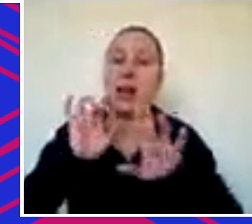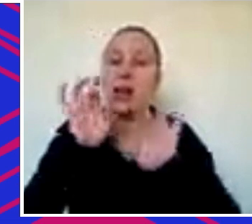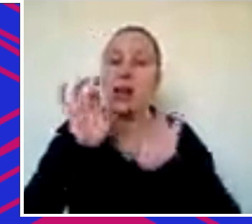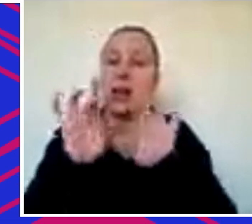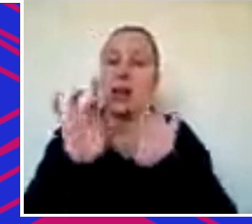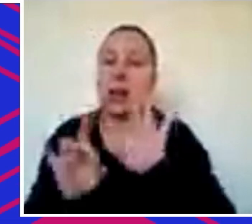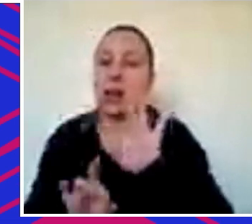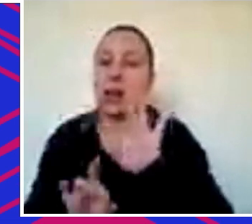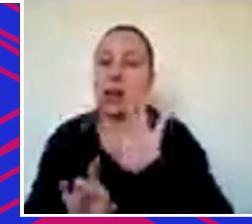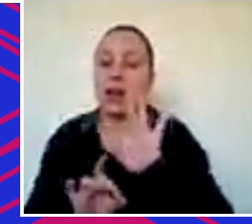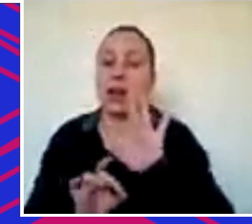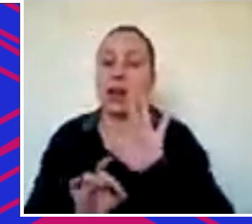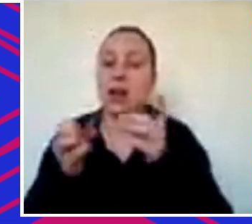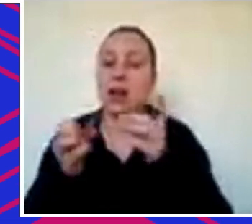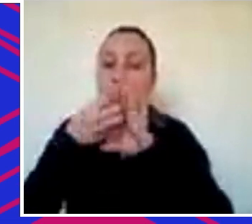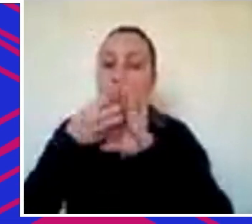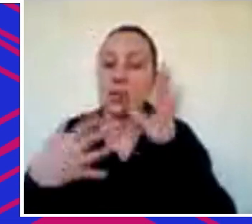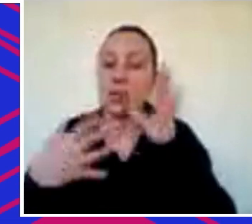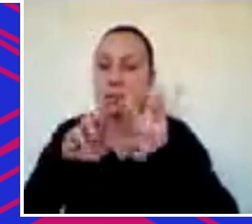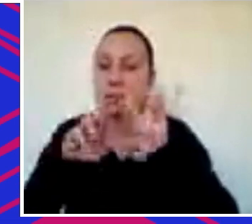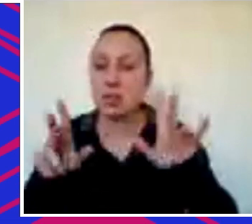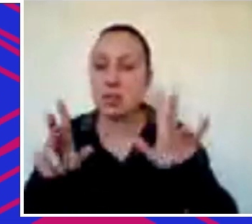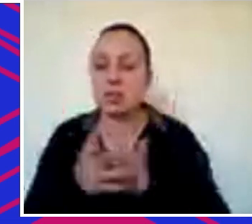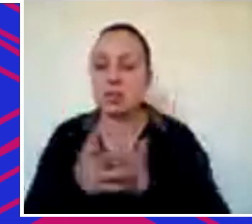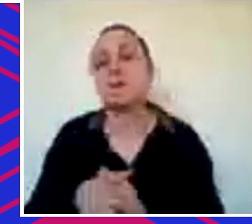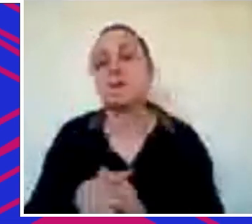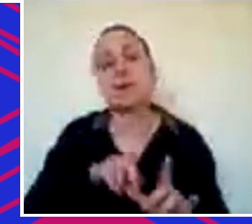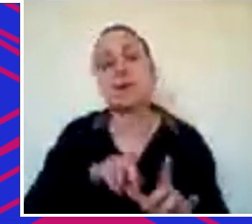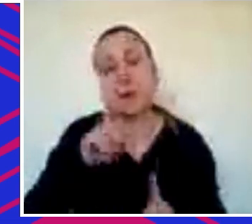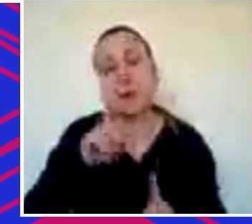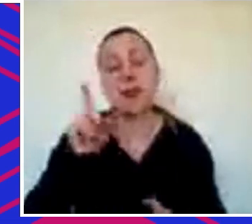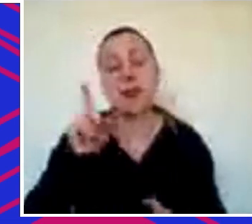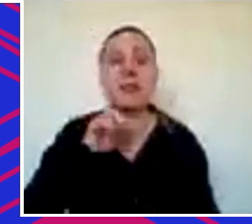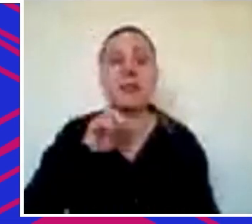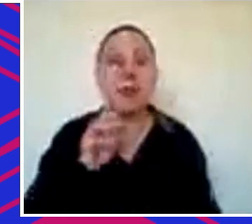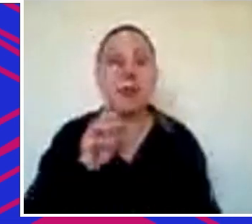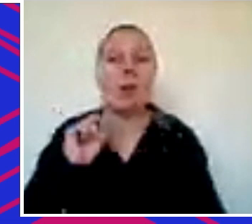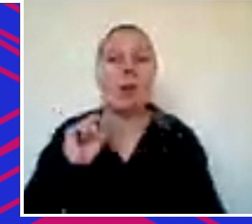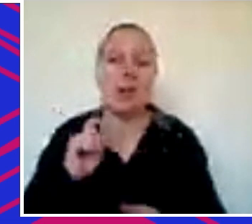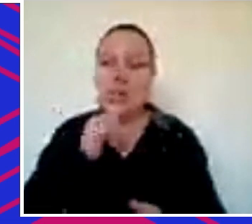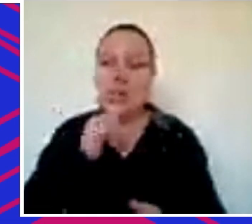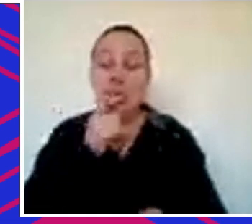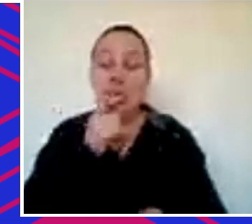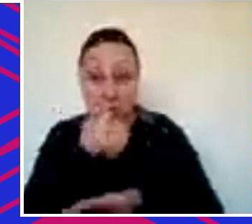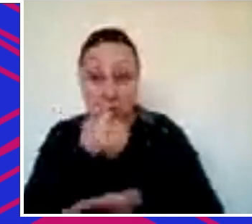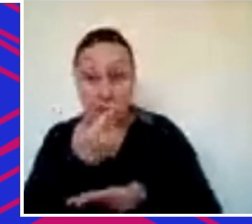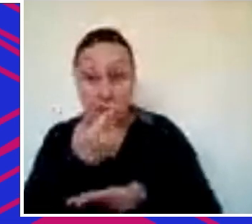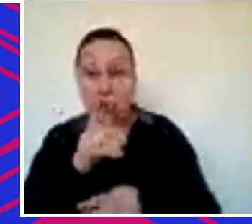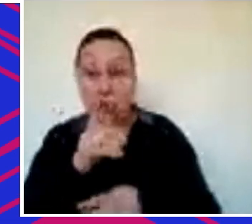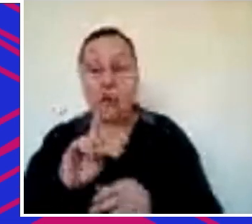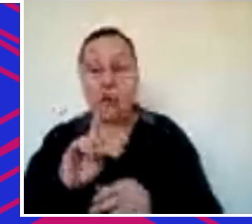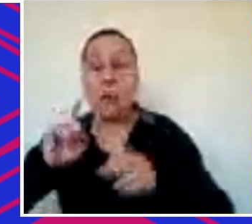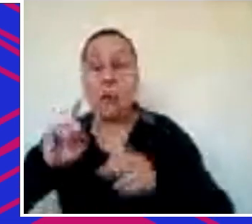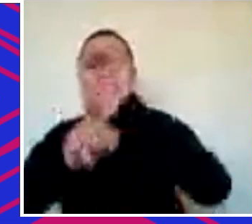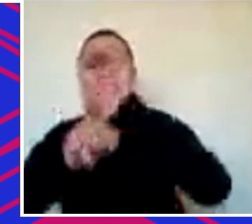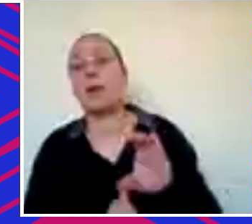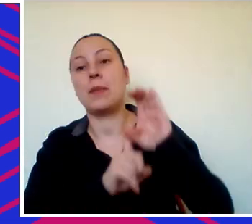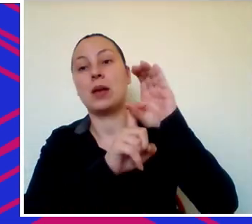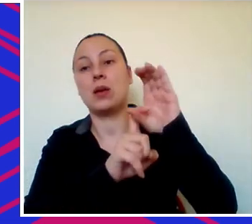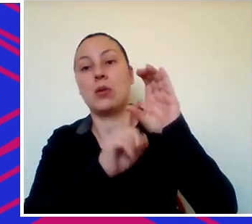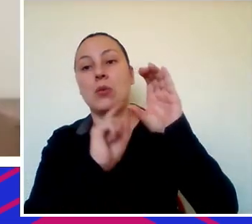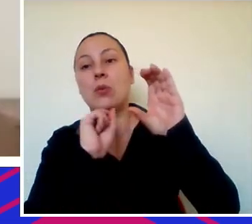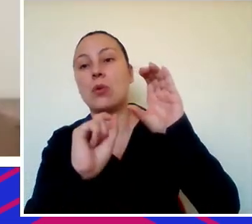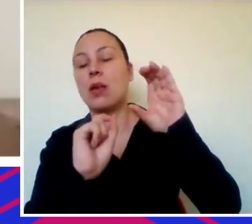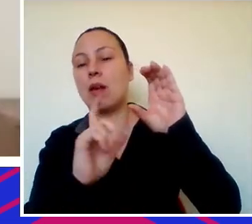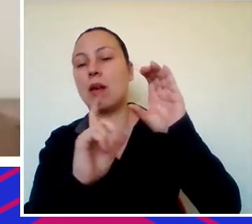dinheiro tem lá os bells and whistles que os americanos falam o que vem de penduricário junto com esse capital isso é